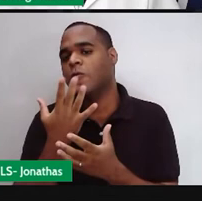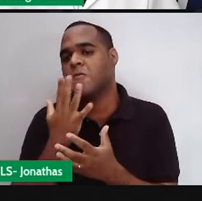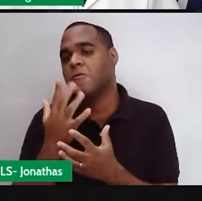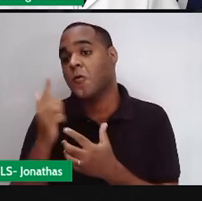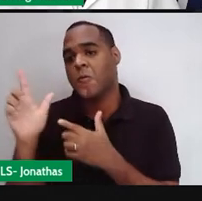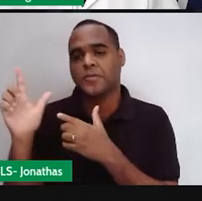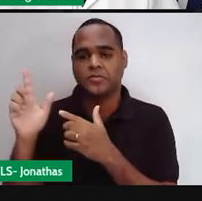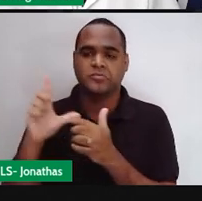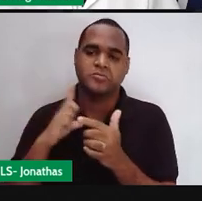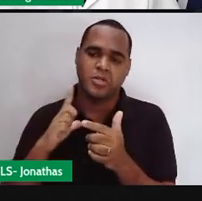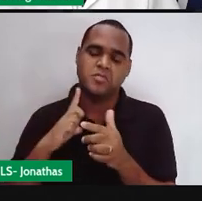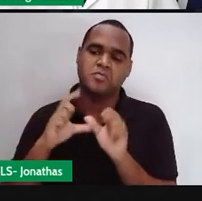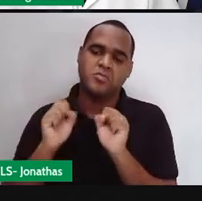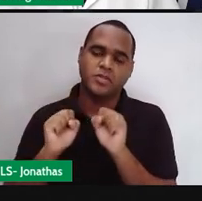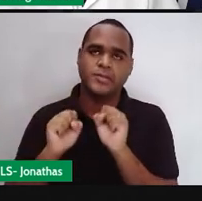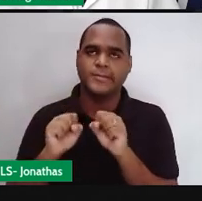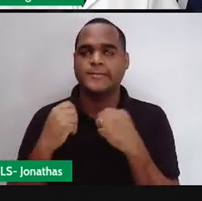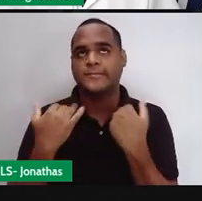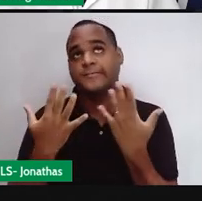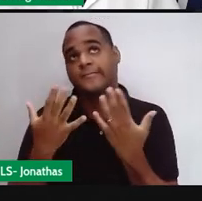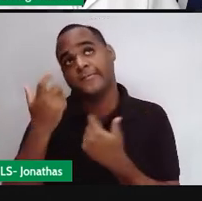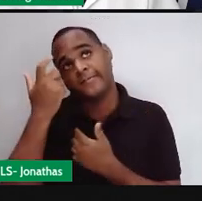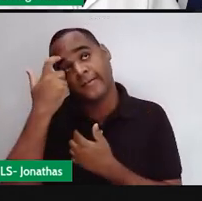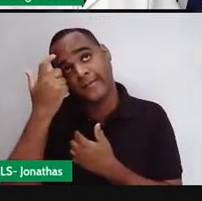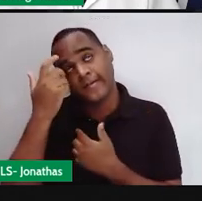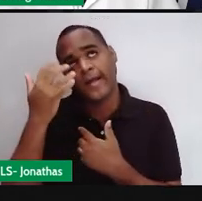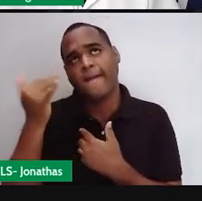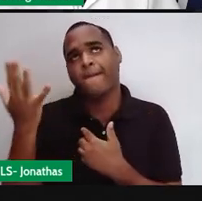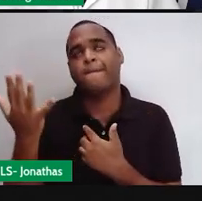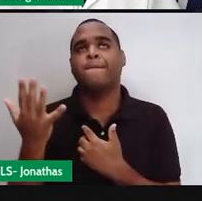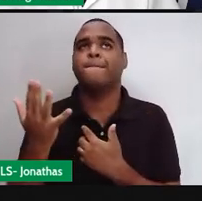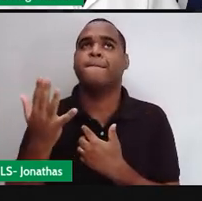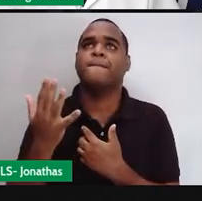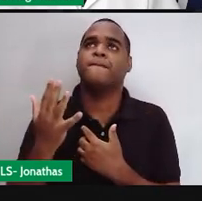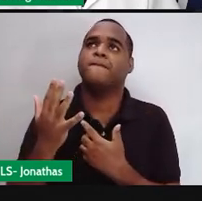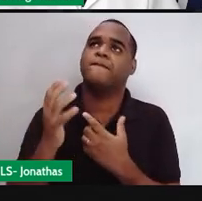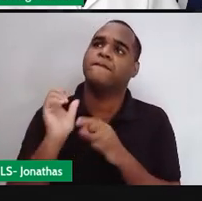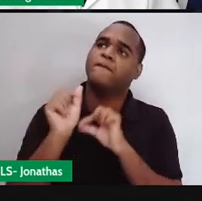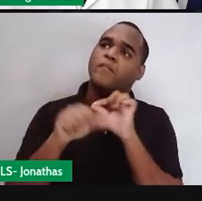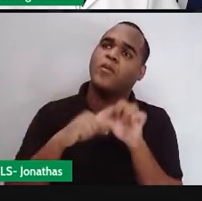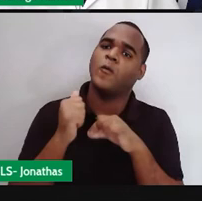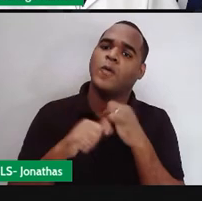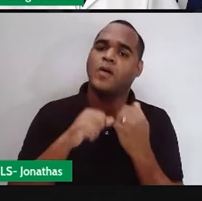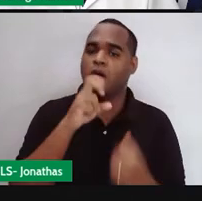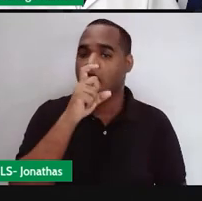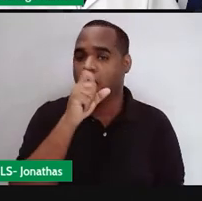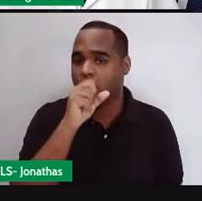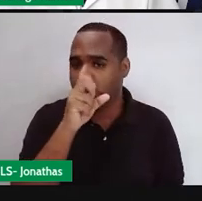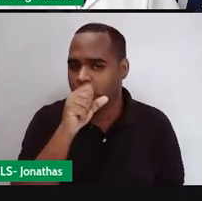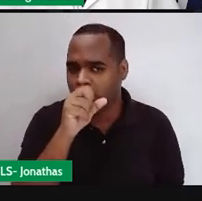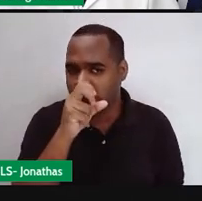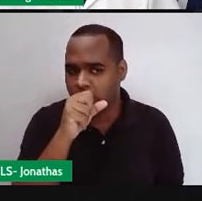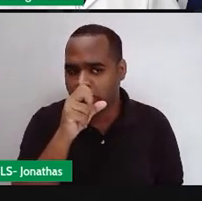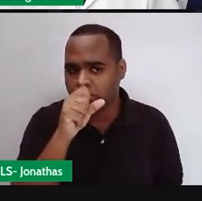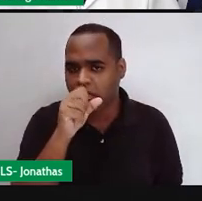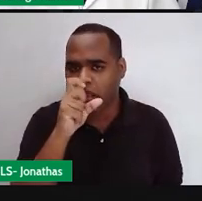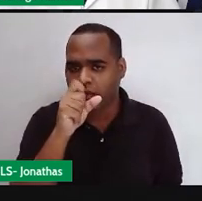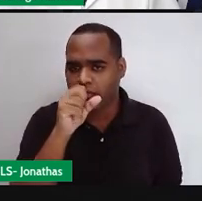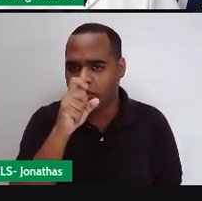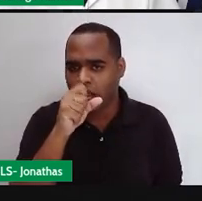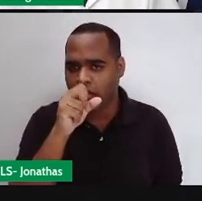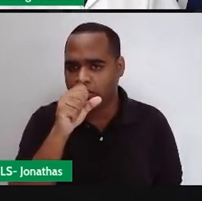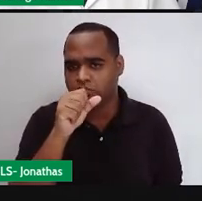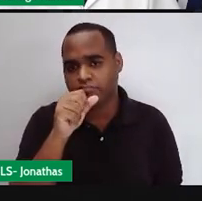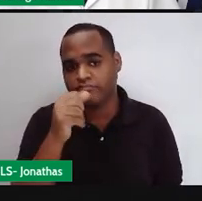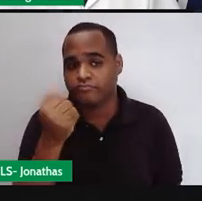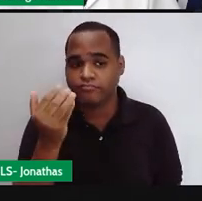também. Quem sabe aqui uma coisa mais voltada sei lá para um laranja assim mais uma coisa